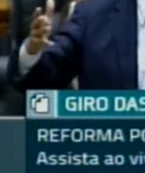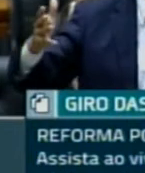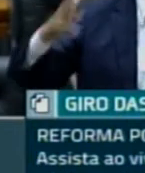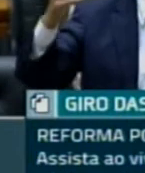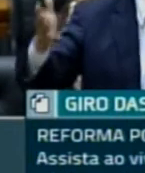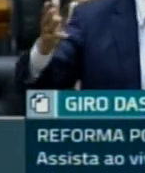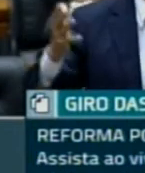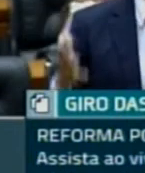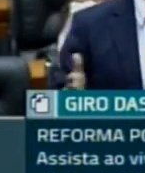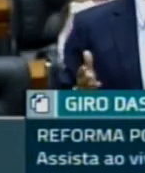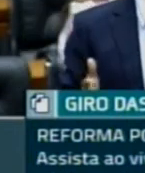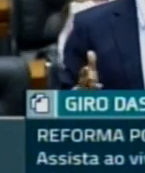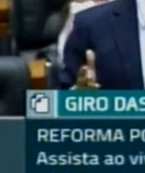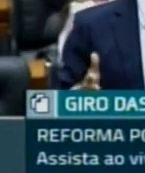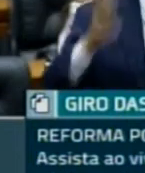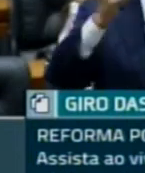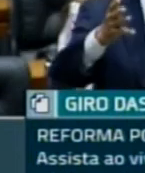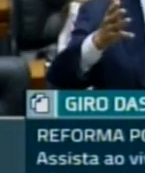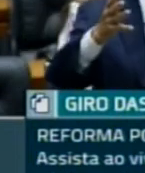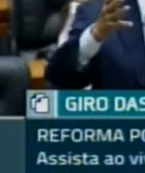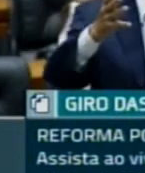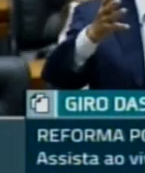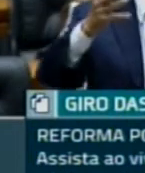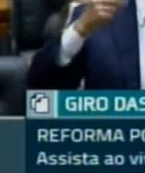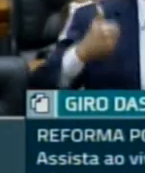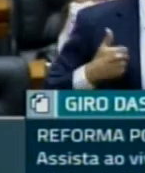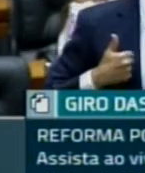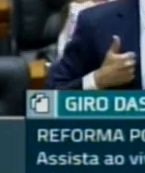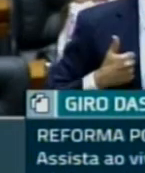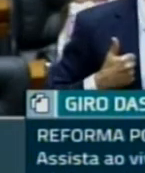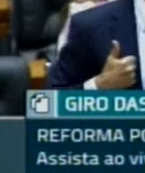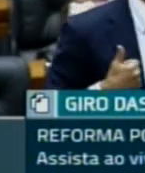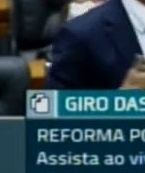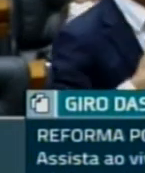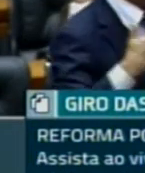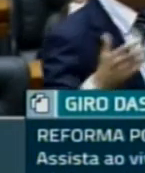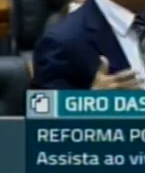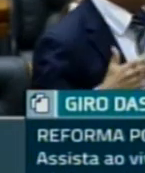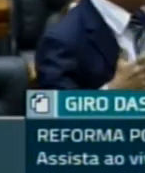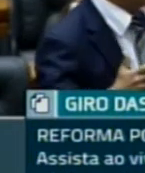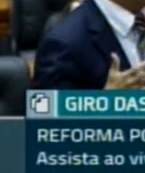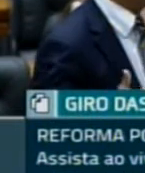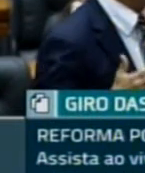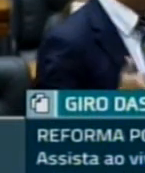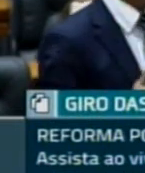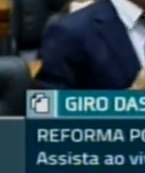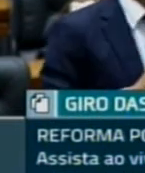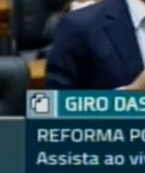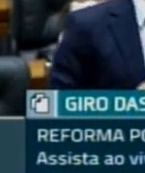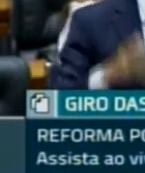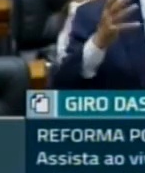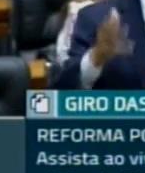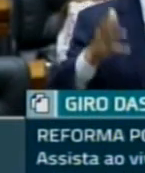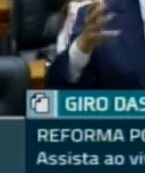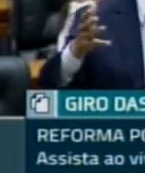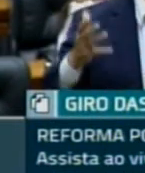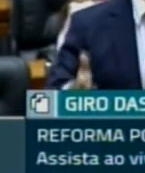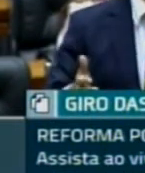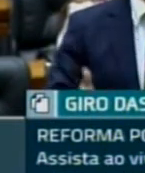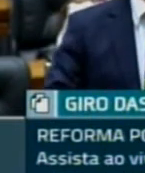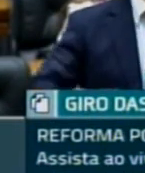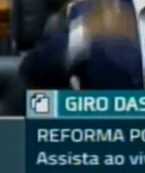acontecem de forma diferente. Tenho Vossa Excelência, como tenho eu, e todos que aqui se encontram, a